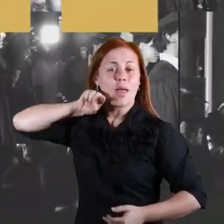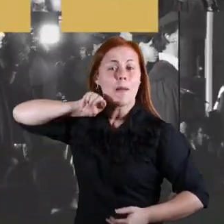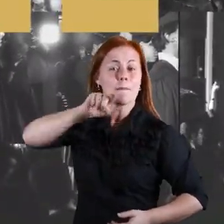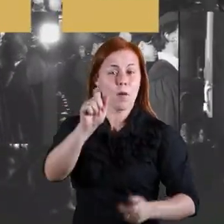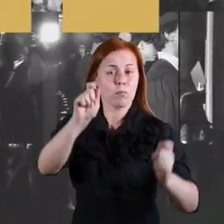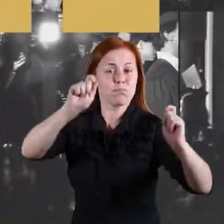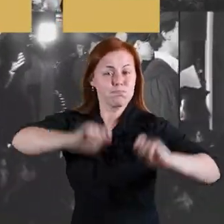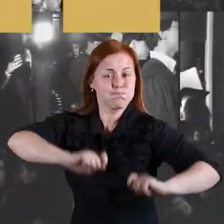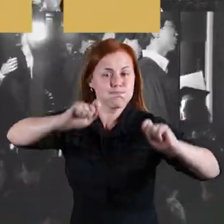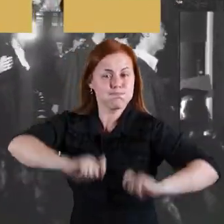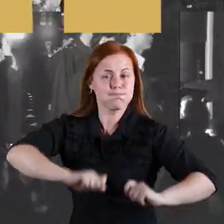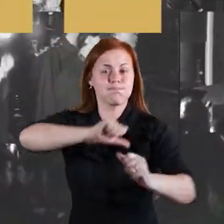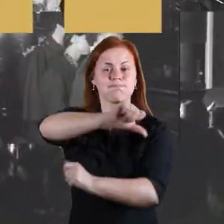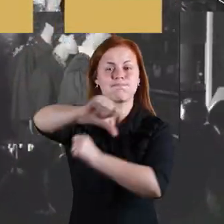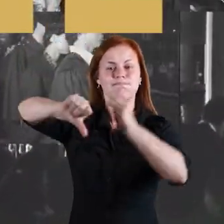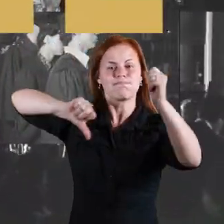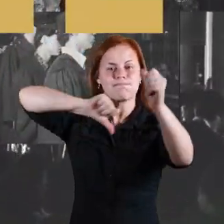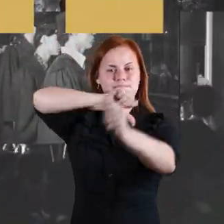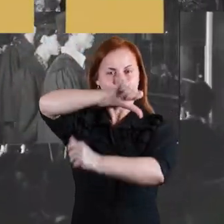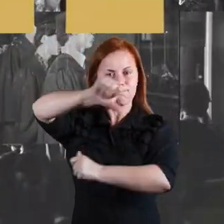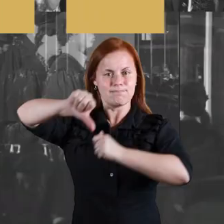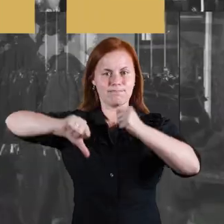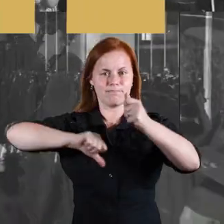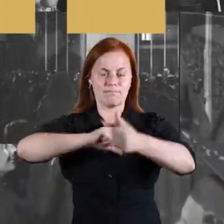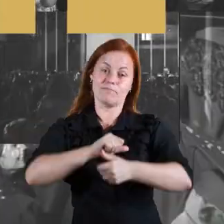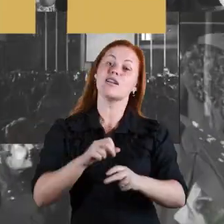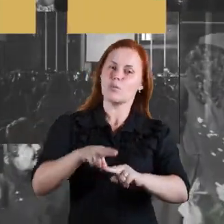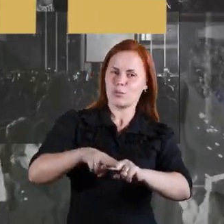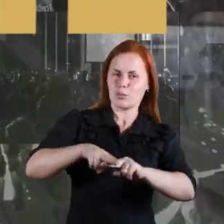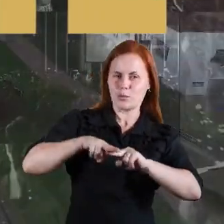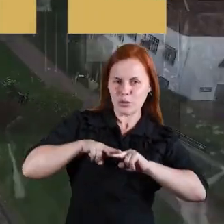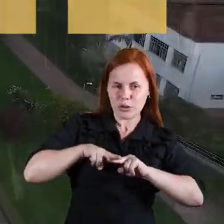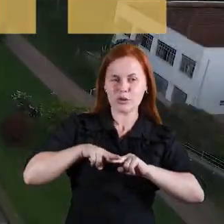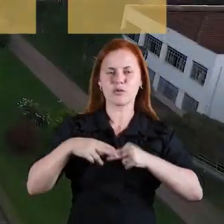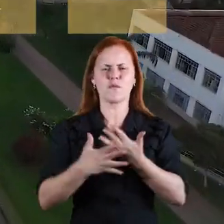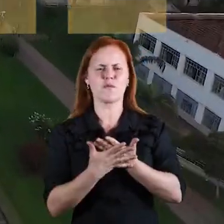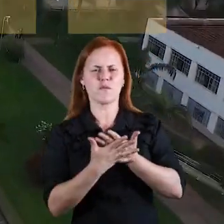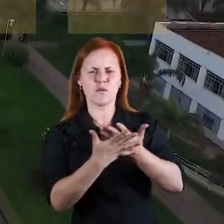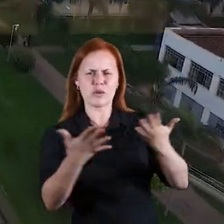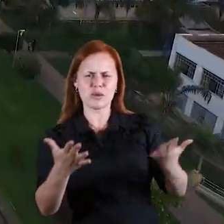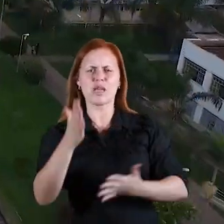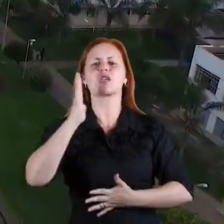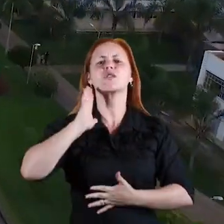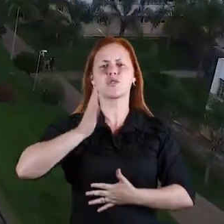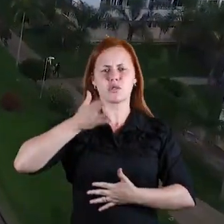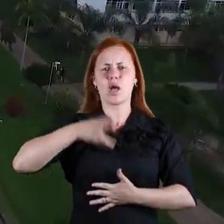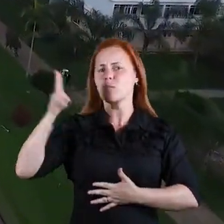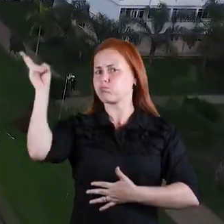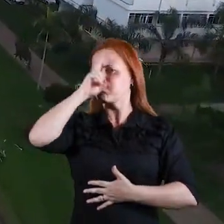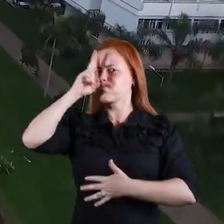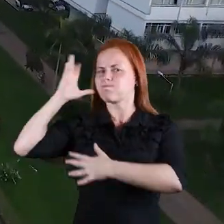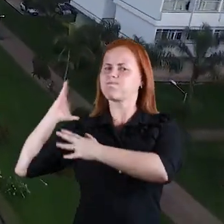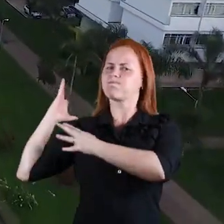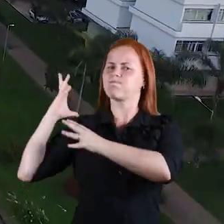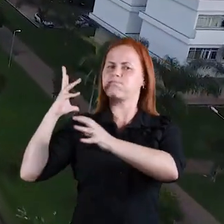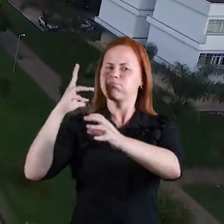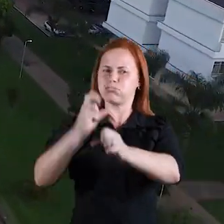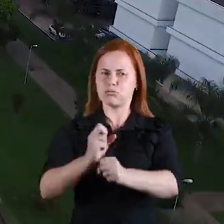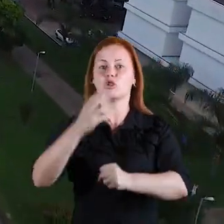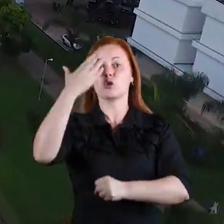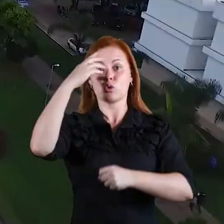possibilidades de transformação. Por isso, vocês já são parte de uma história de sucesso.